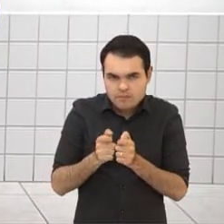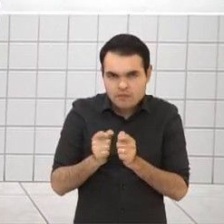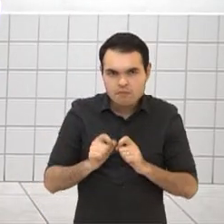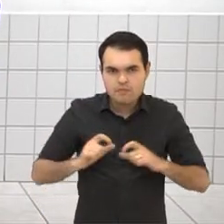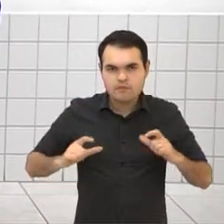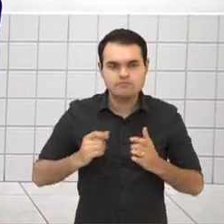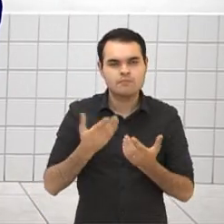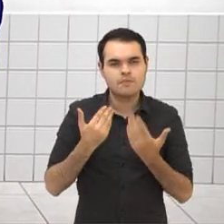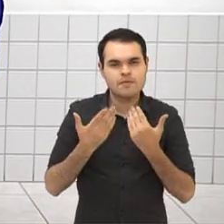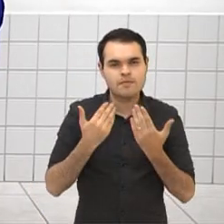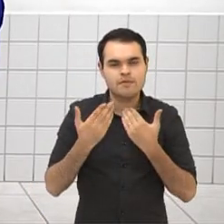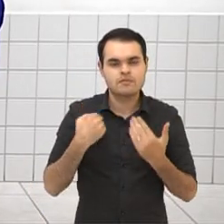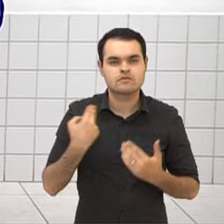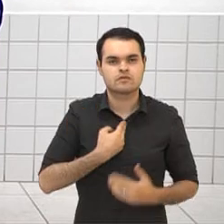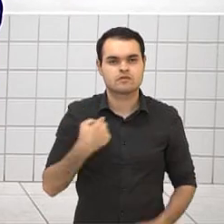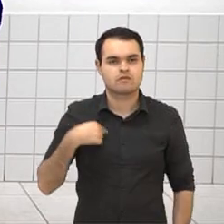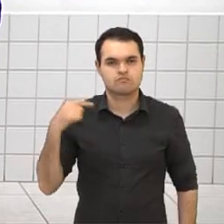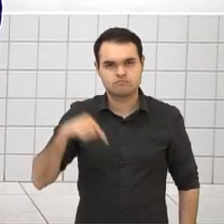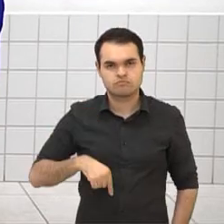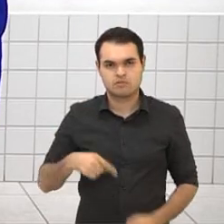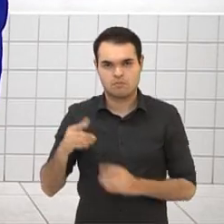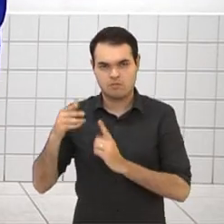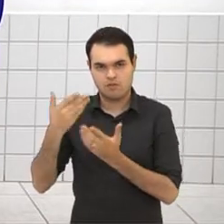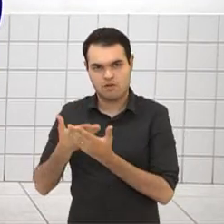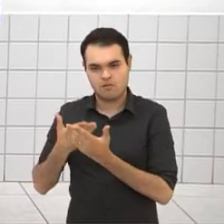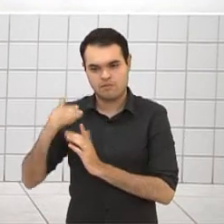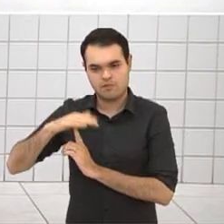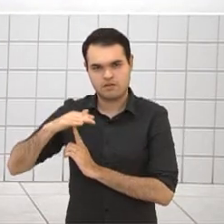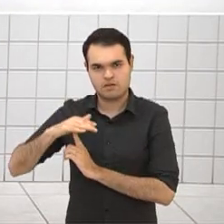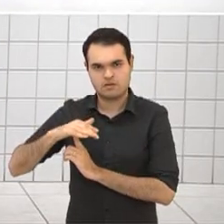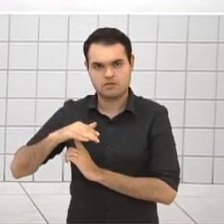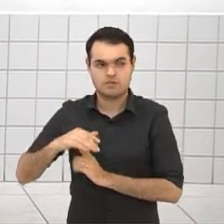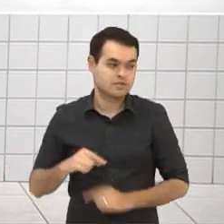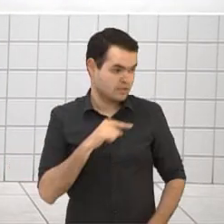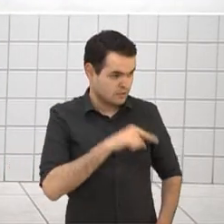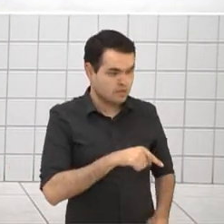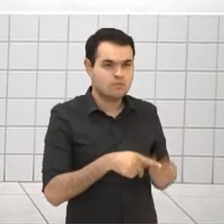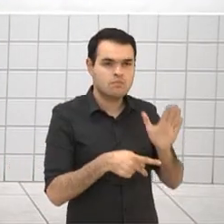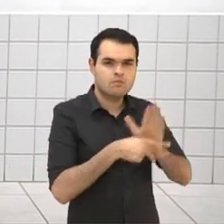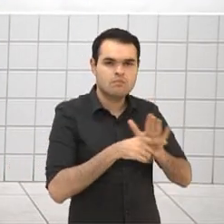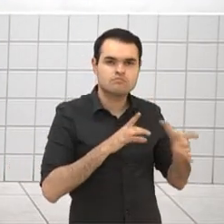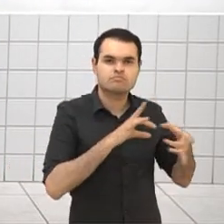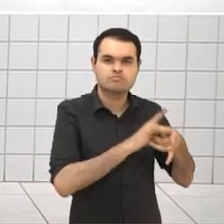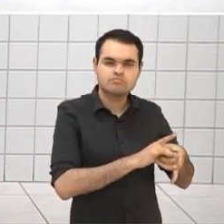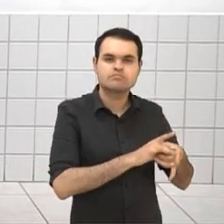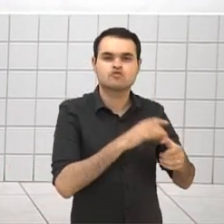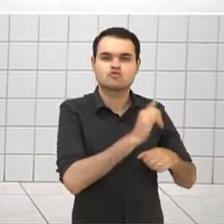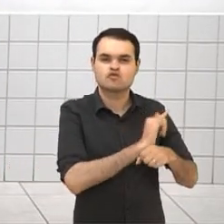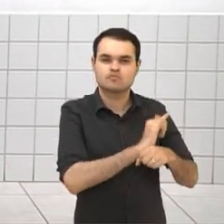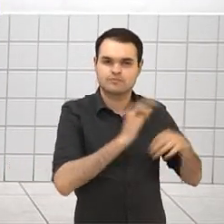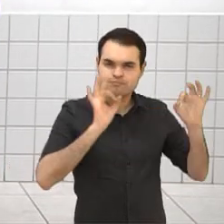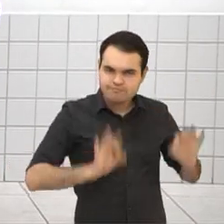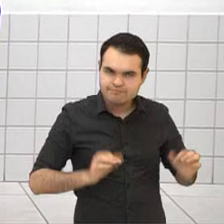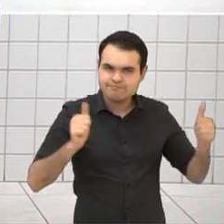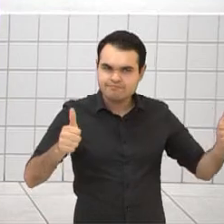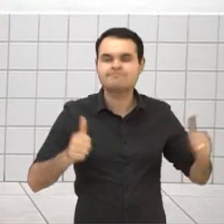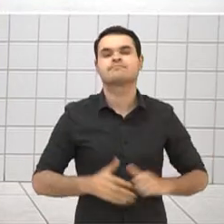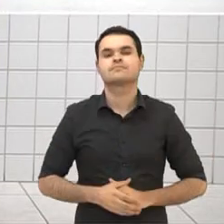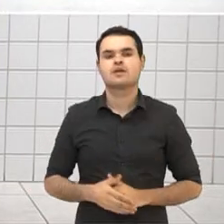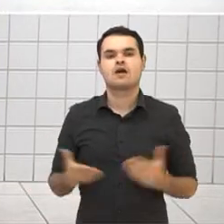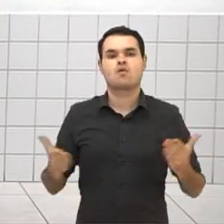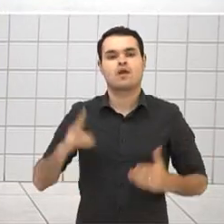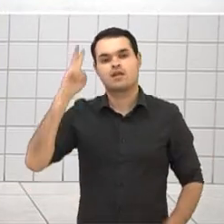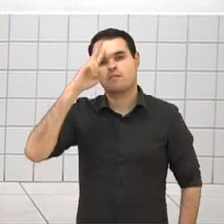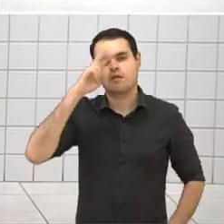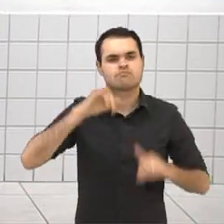para interagir com a gente. Eu vou ficar aqui no Aula Paraná e o teacher vai ficar no YouTube, correto? Yes! Perfecto! Pessoal, vamos lembrar então